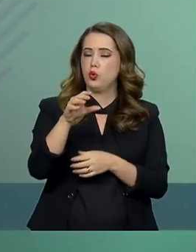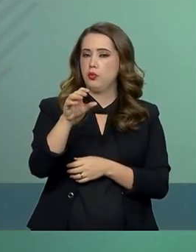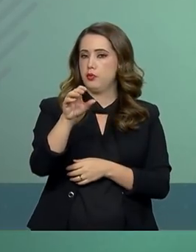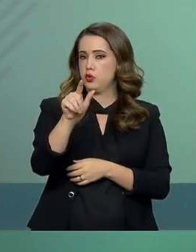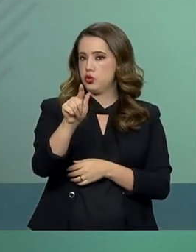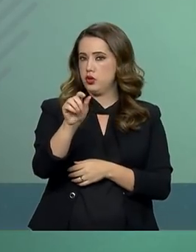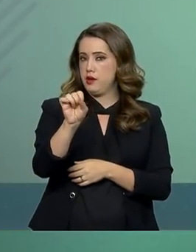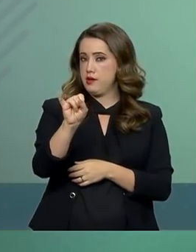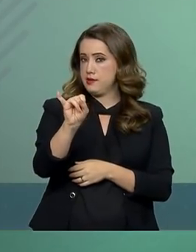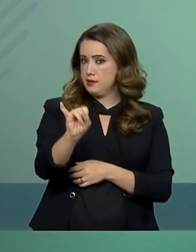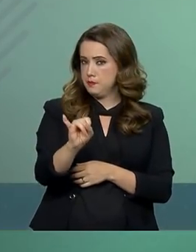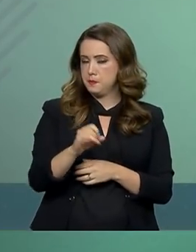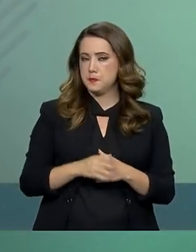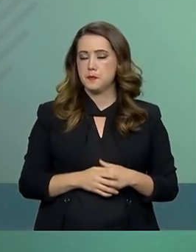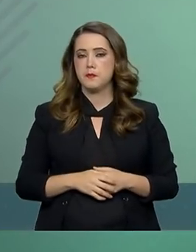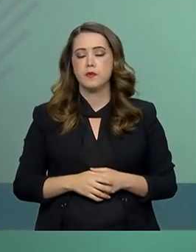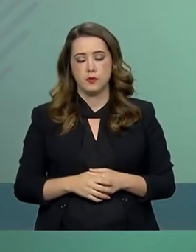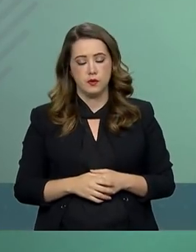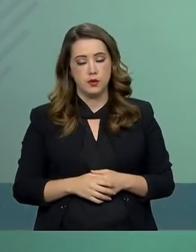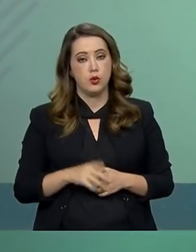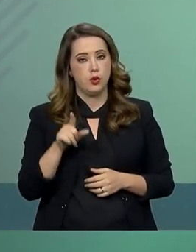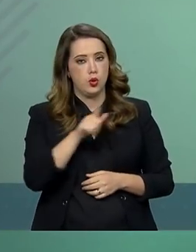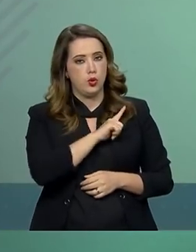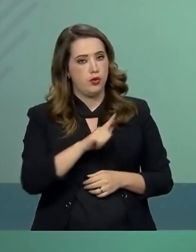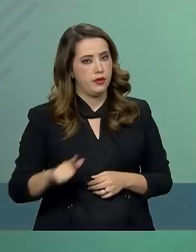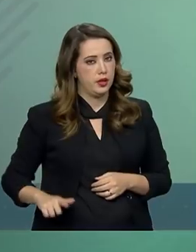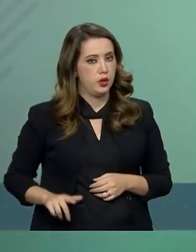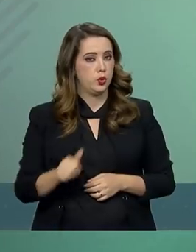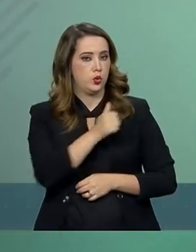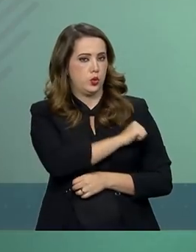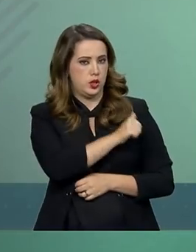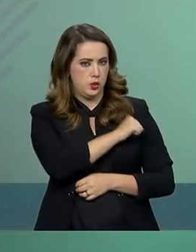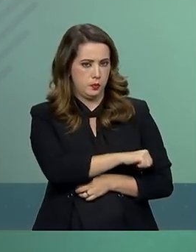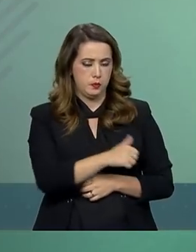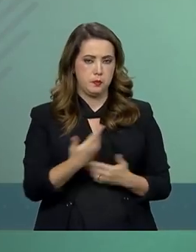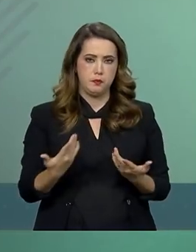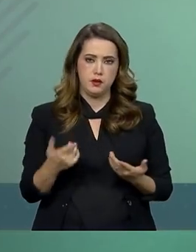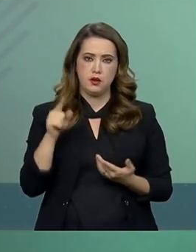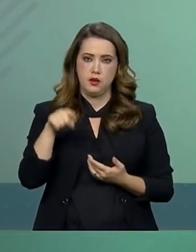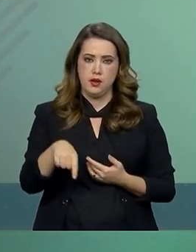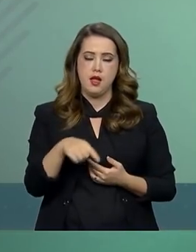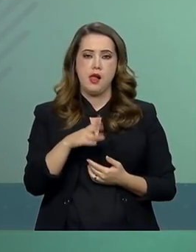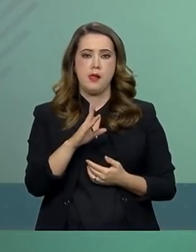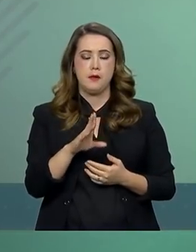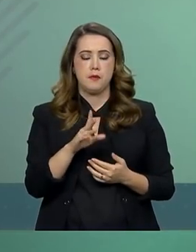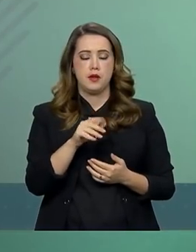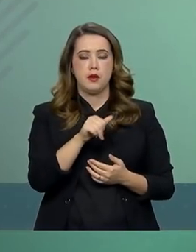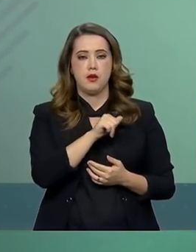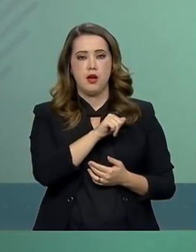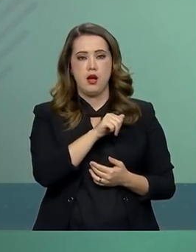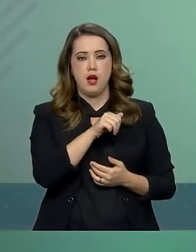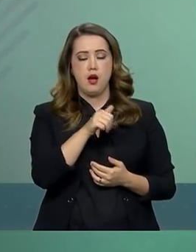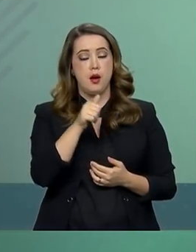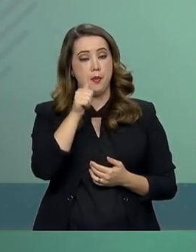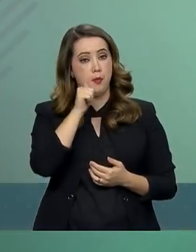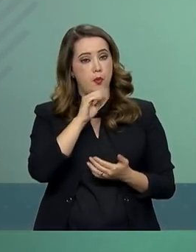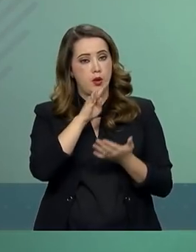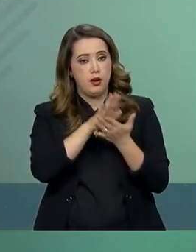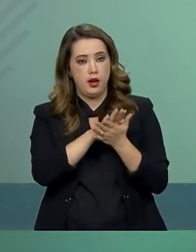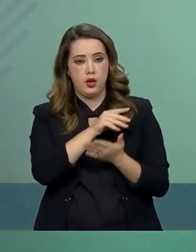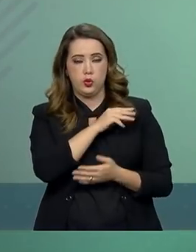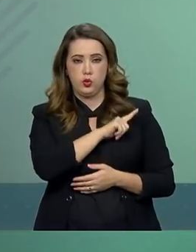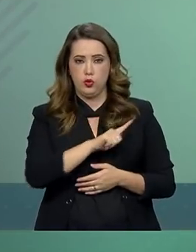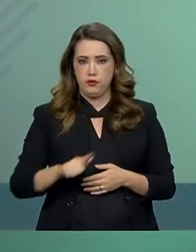Institucional da Presidência, o senhor governador do Rio de Janeiro, a sua senhora, a senhora Helena Witzel, o